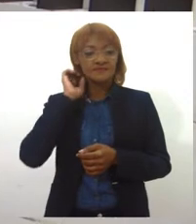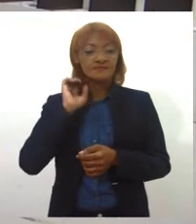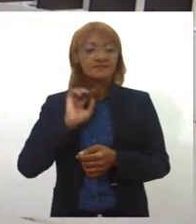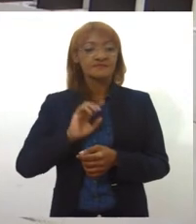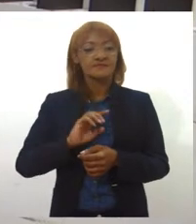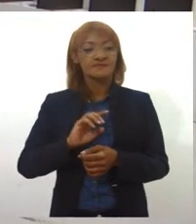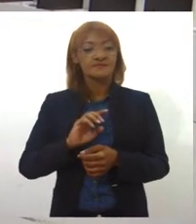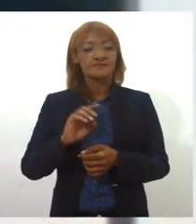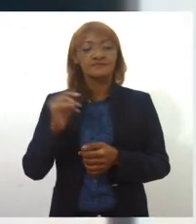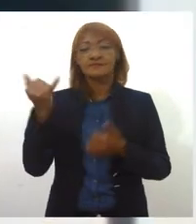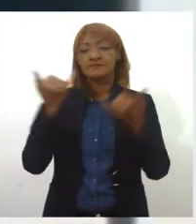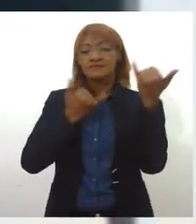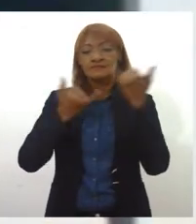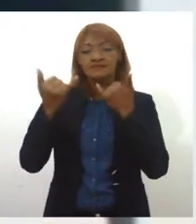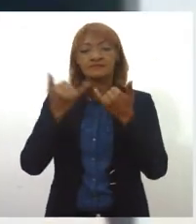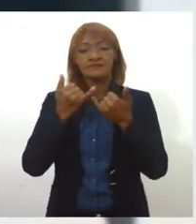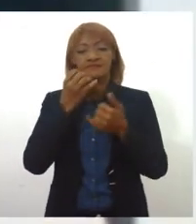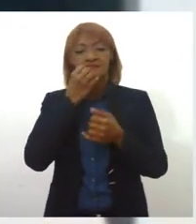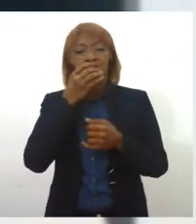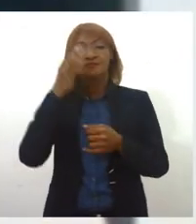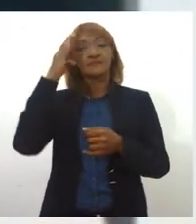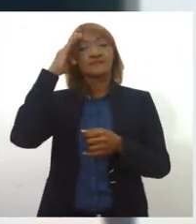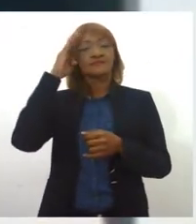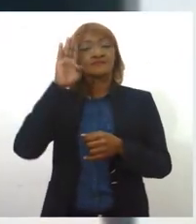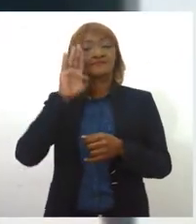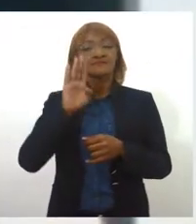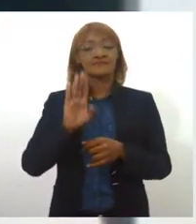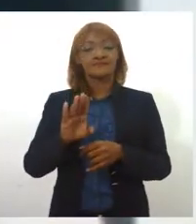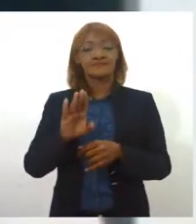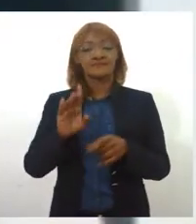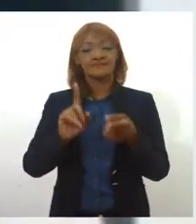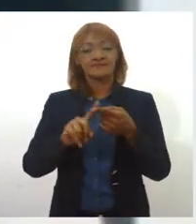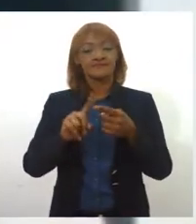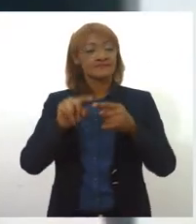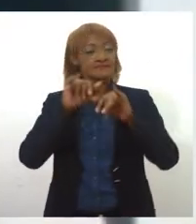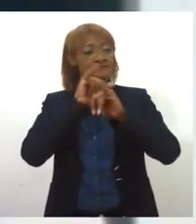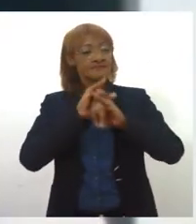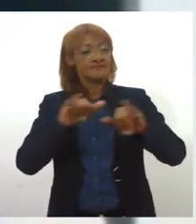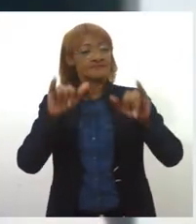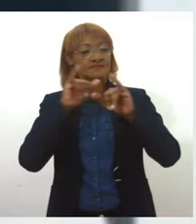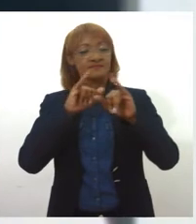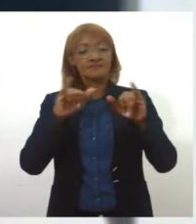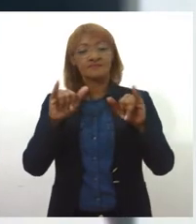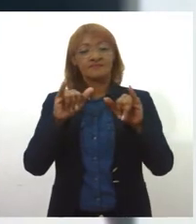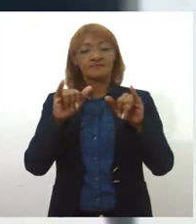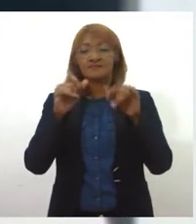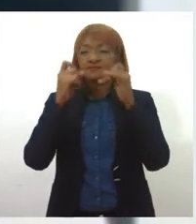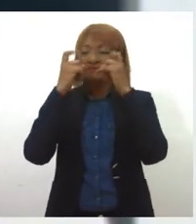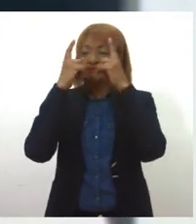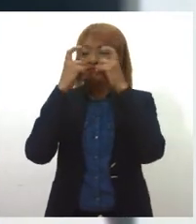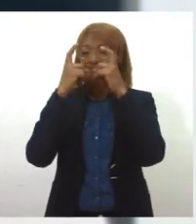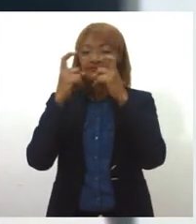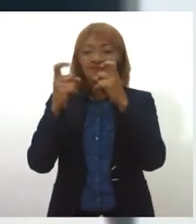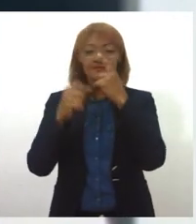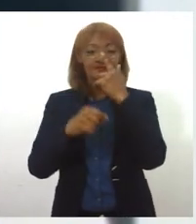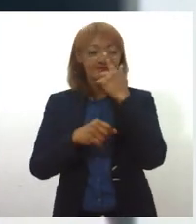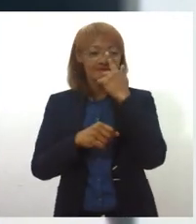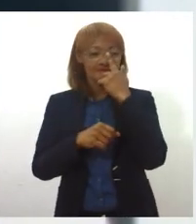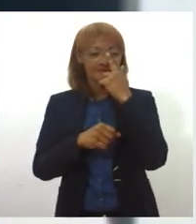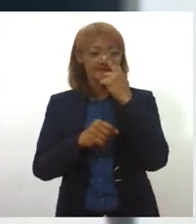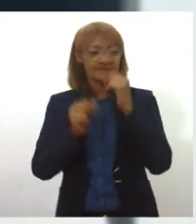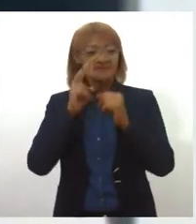excelente hora para a gente, principalmente que ela foi anunciada durante o Prêmio Brasil Olimpo, o maior evento de